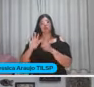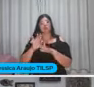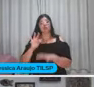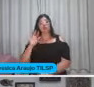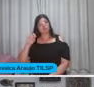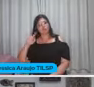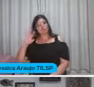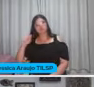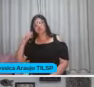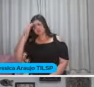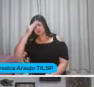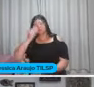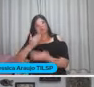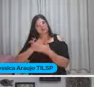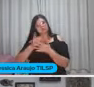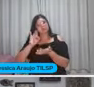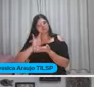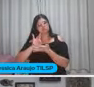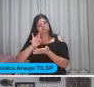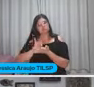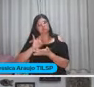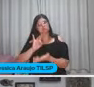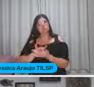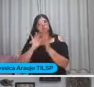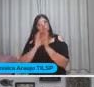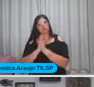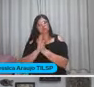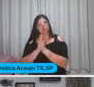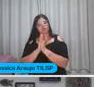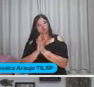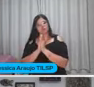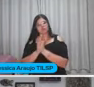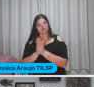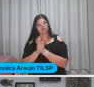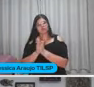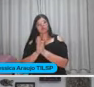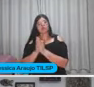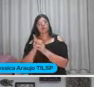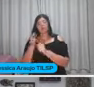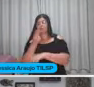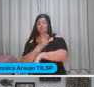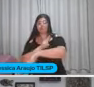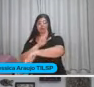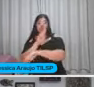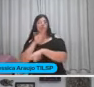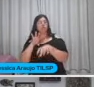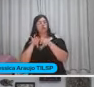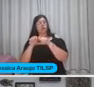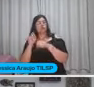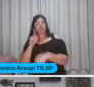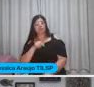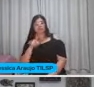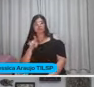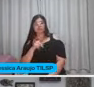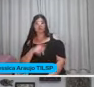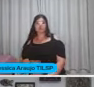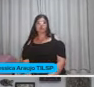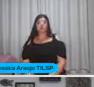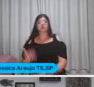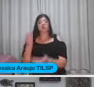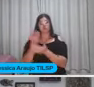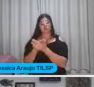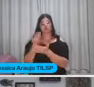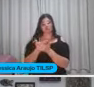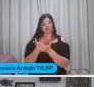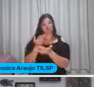confiáveis Né? O material produzido Por universidades Para formar professores Gente Estudem Porque